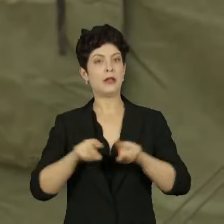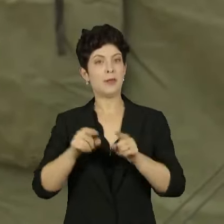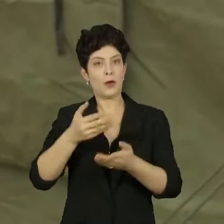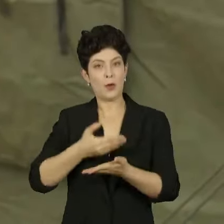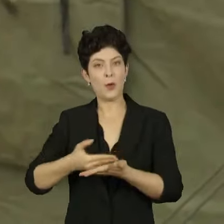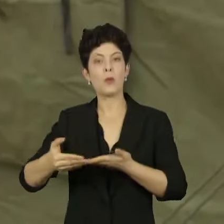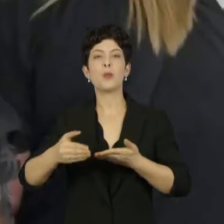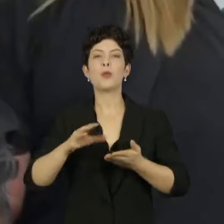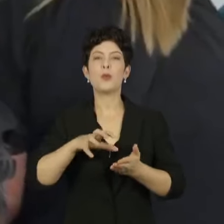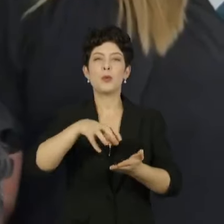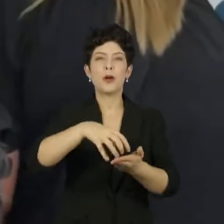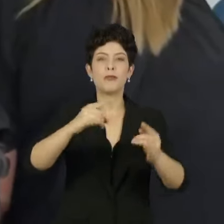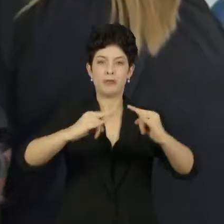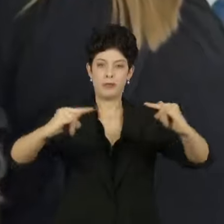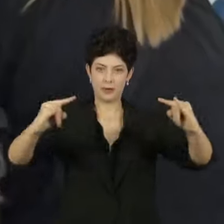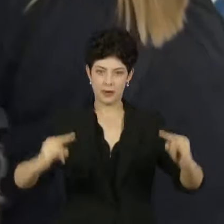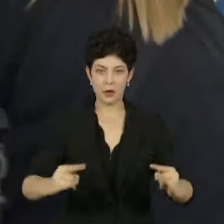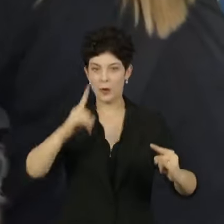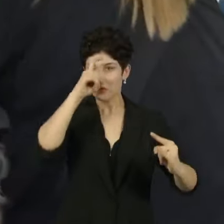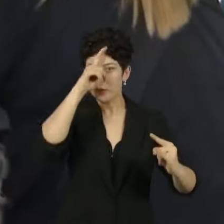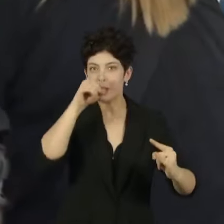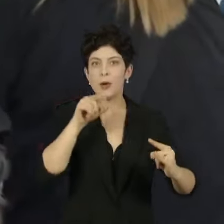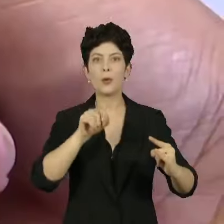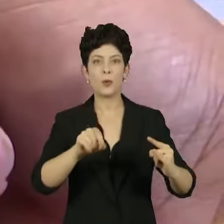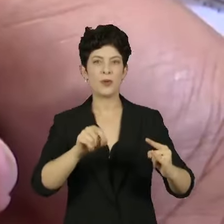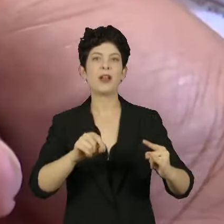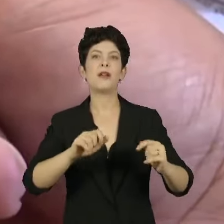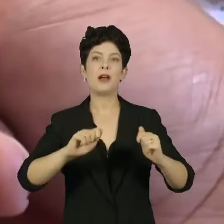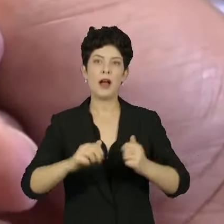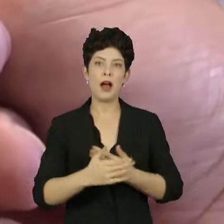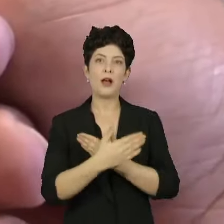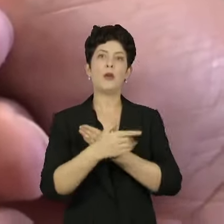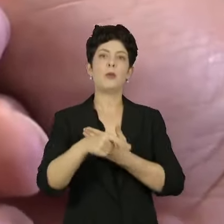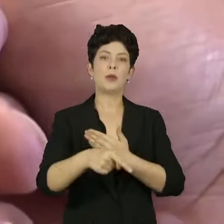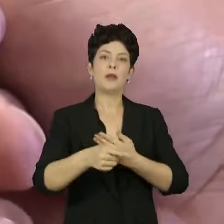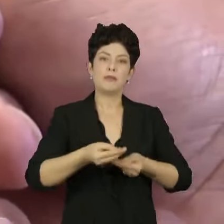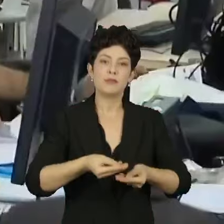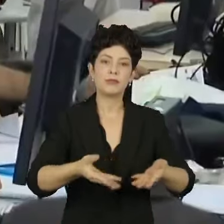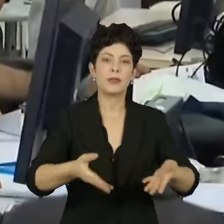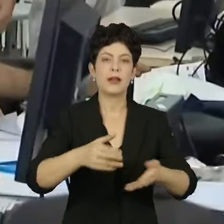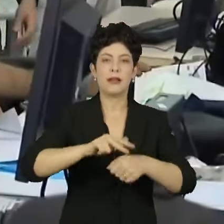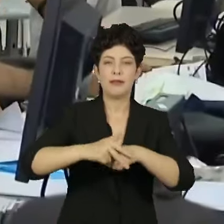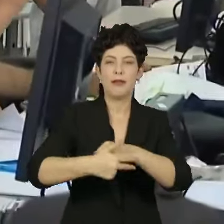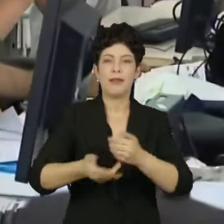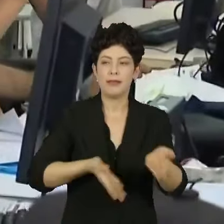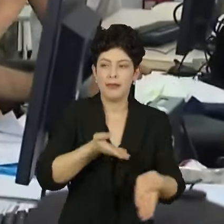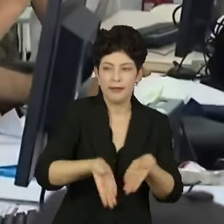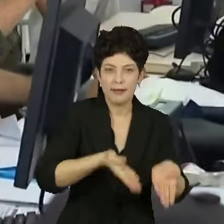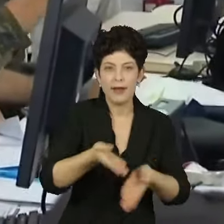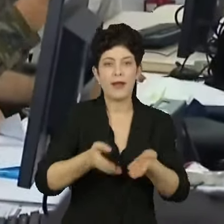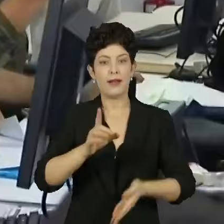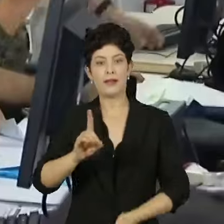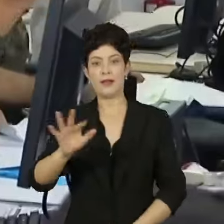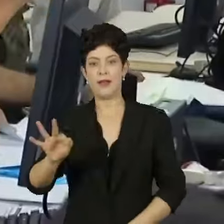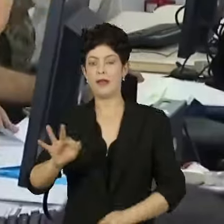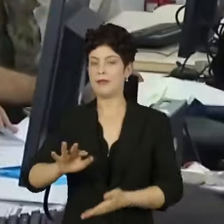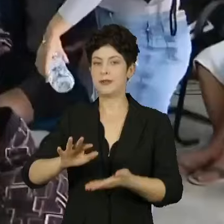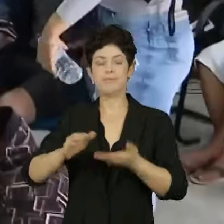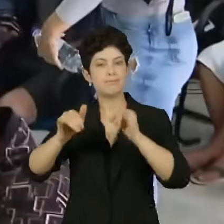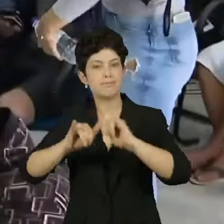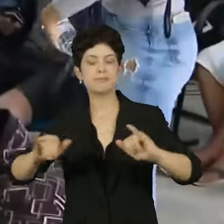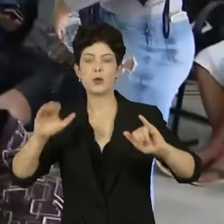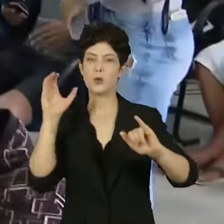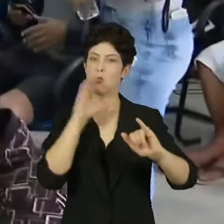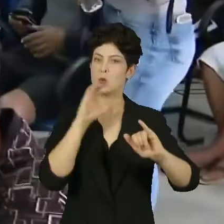funcionar um hospital de campanha cedido pela Aeronáutica para tratar os casos de dengue. O Distrito Federal decretou situação